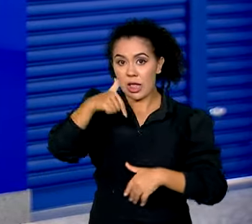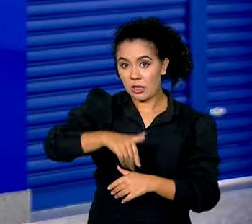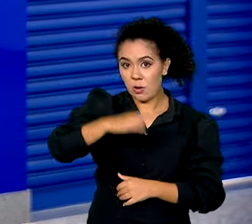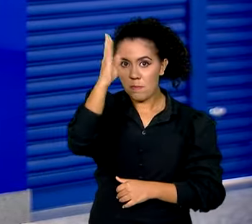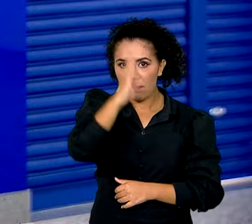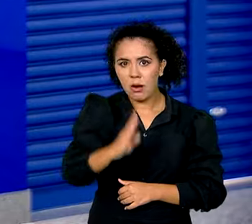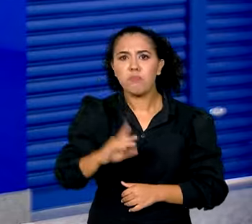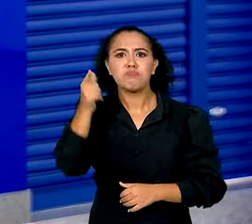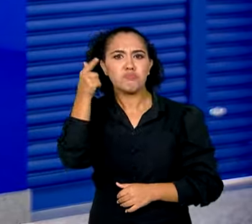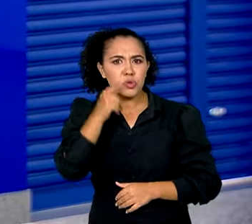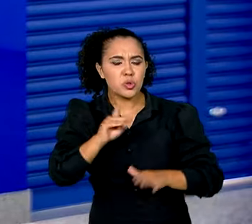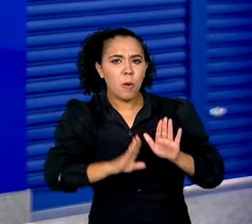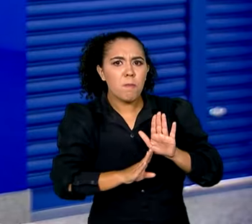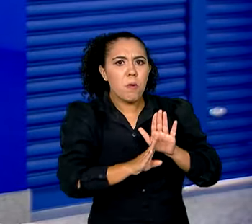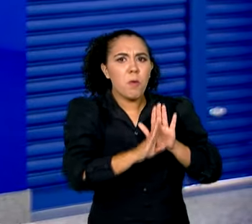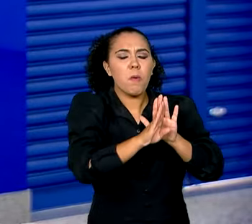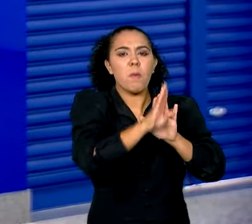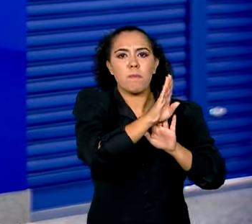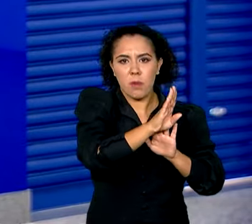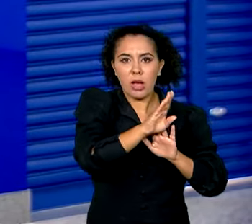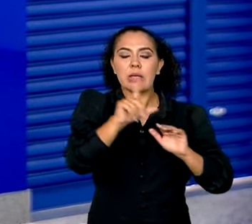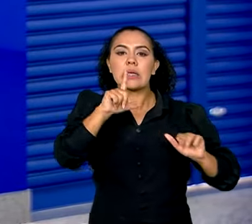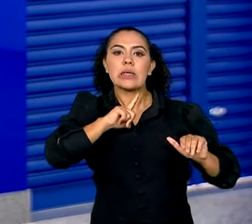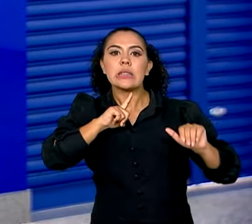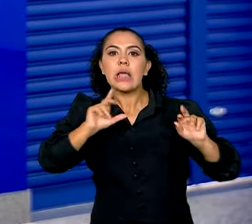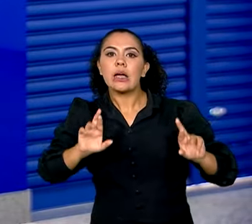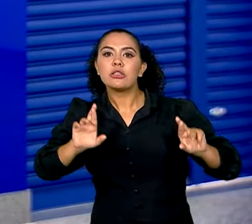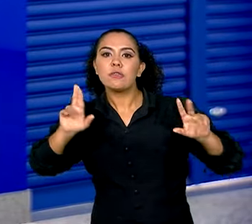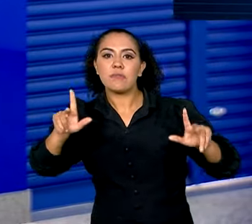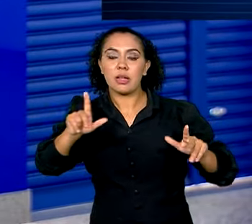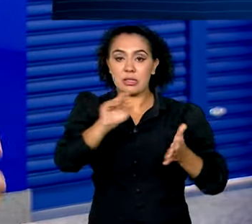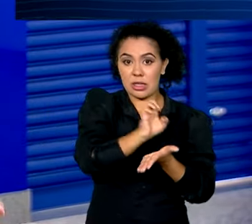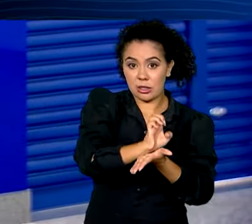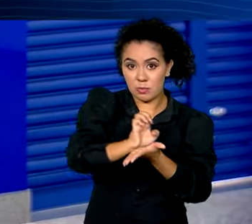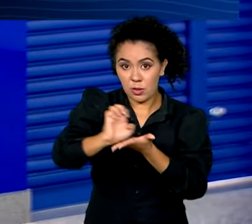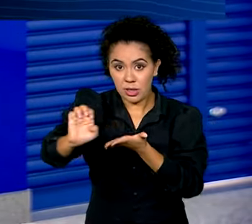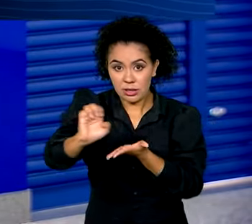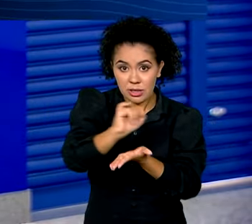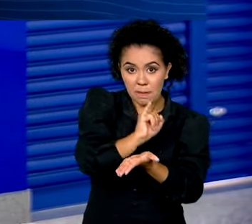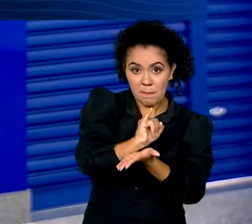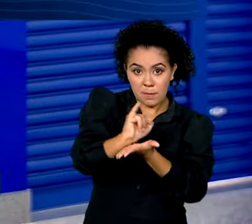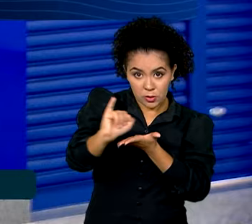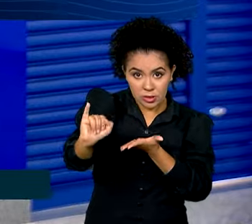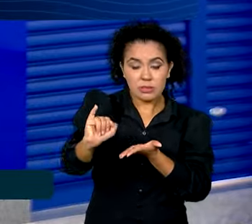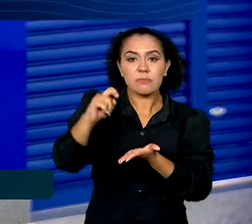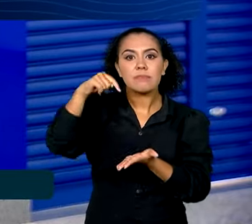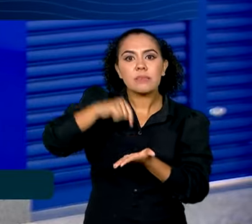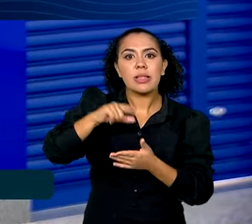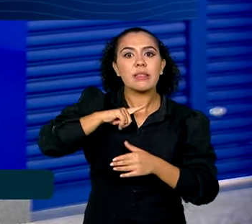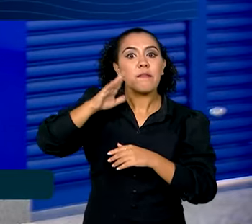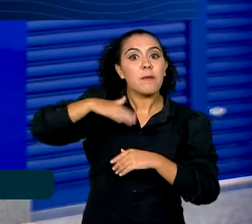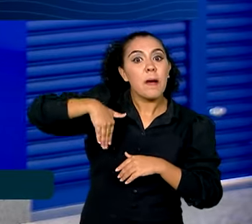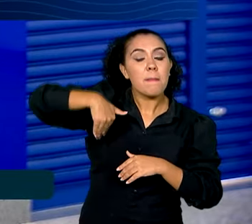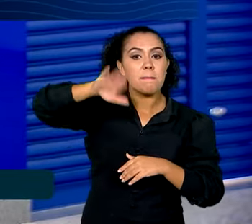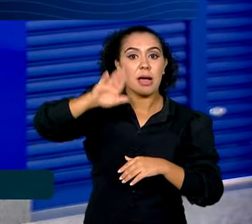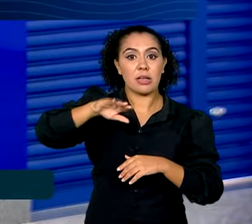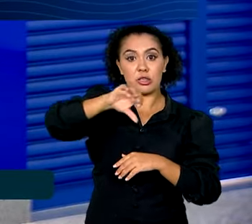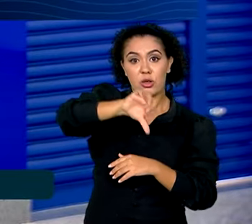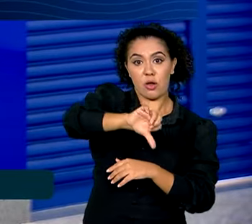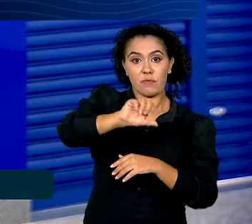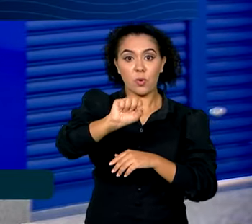saldo comercial que é a diferença entre exportações e importações de mais de 98